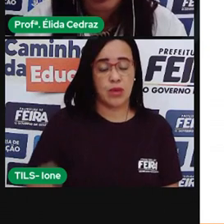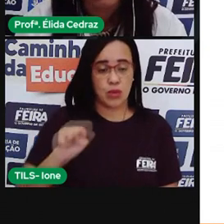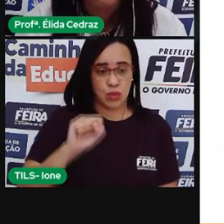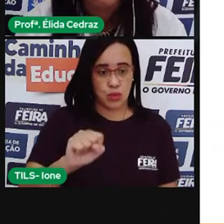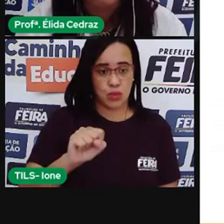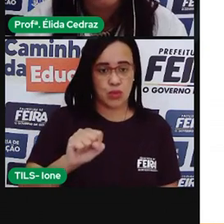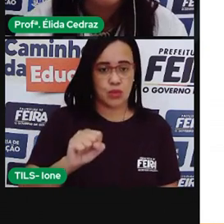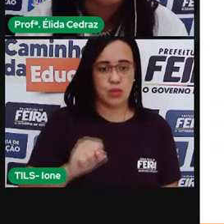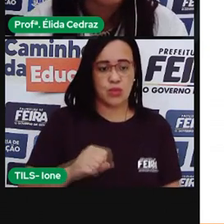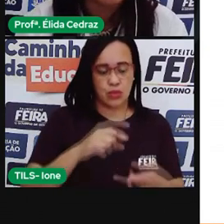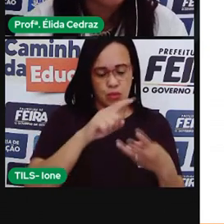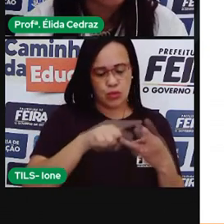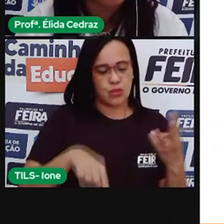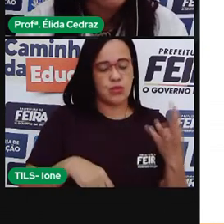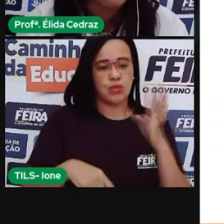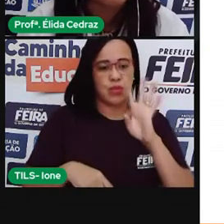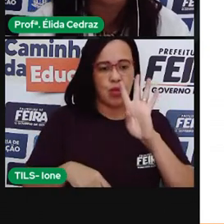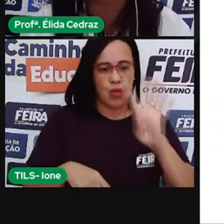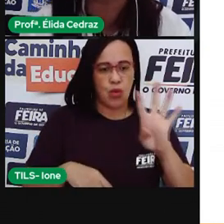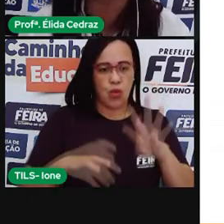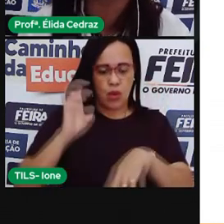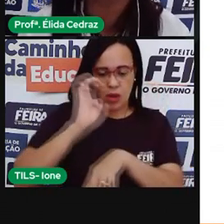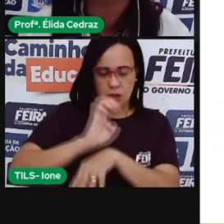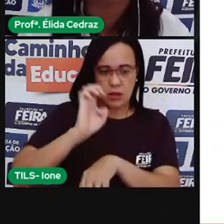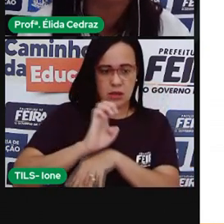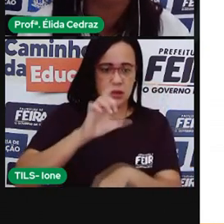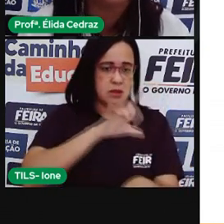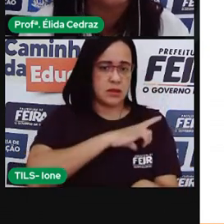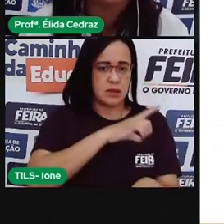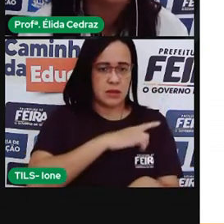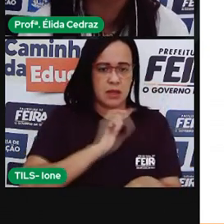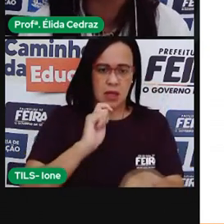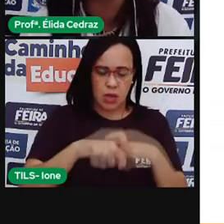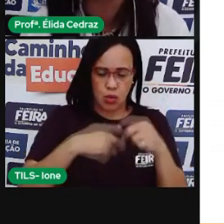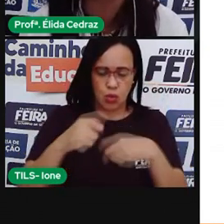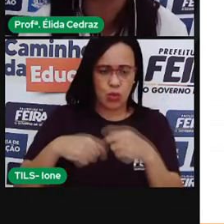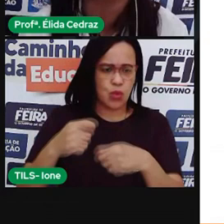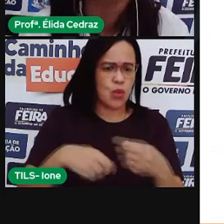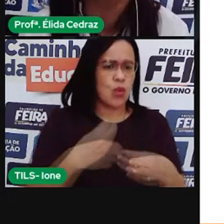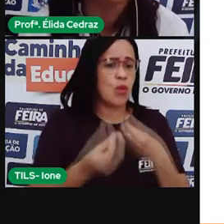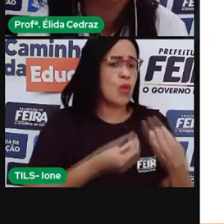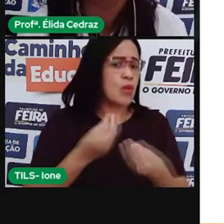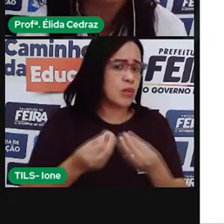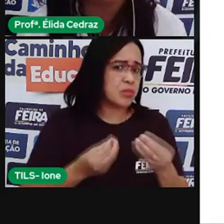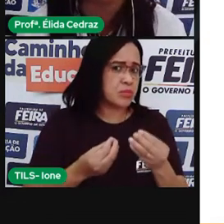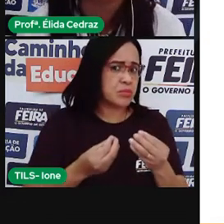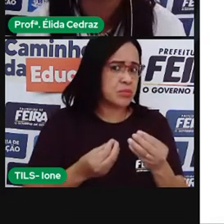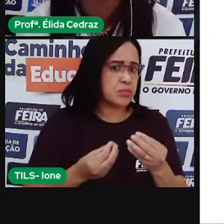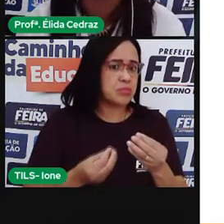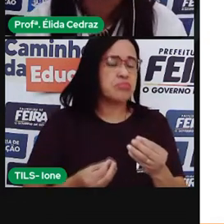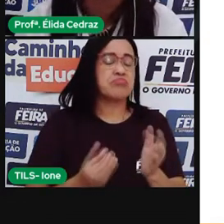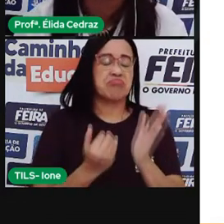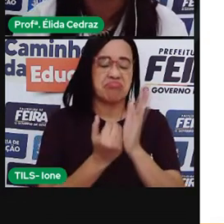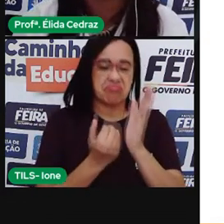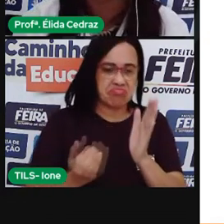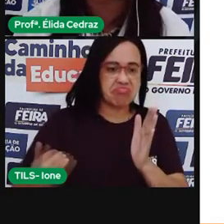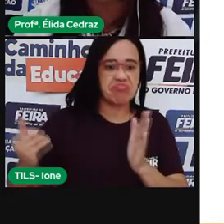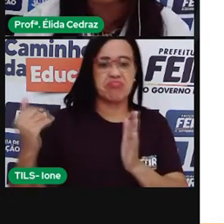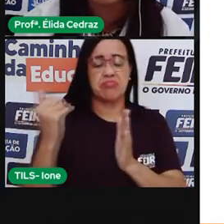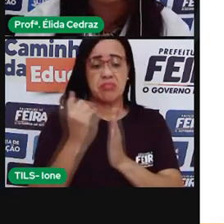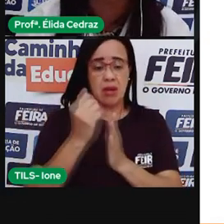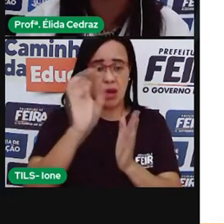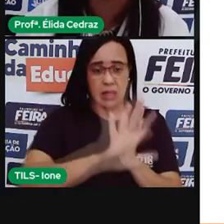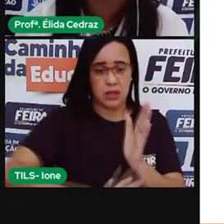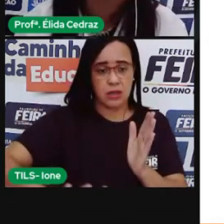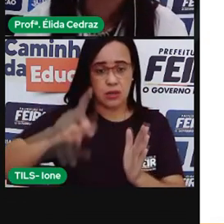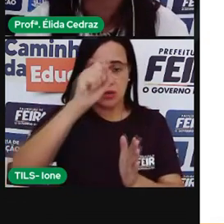quatro estados. A economia é a maior e a mais avançada de todo o Brasil. Tem